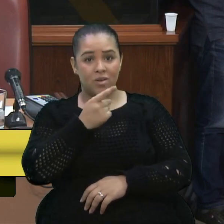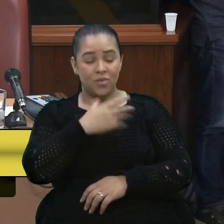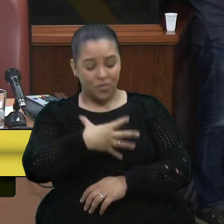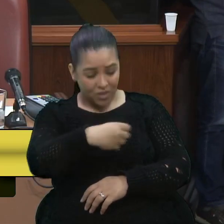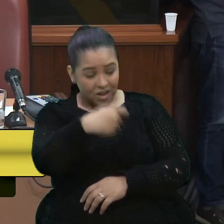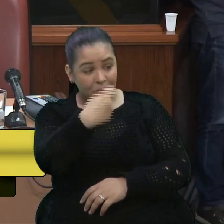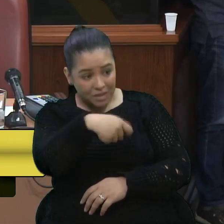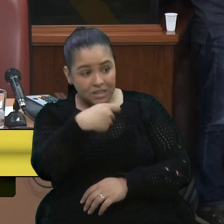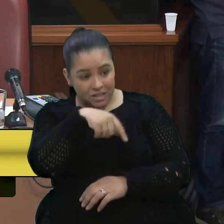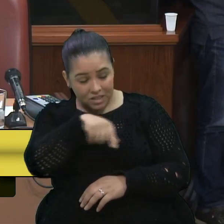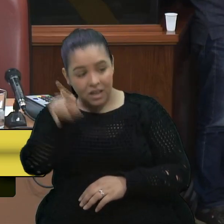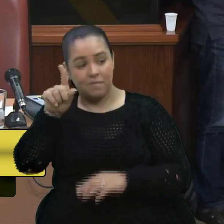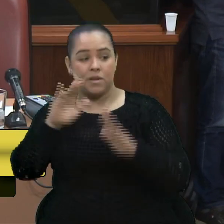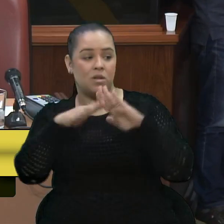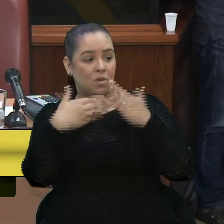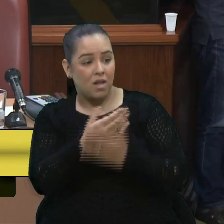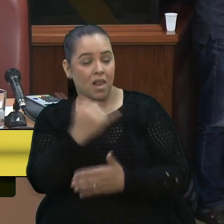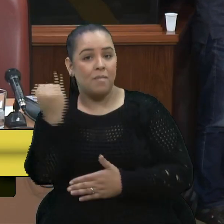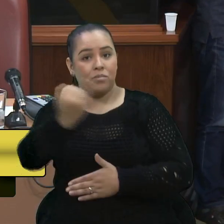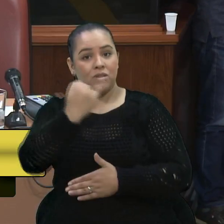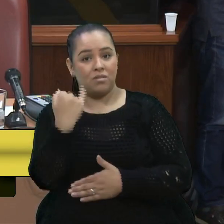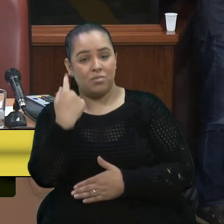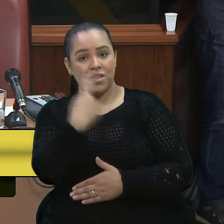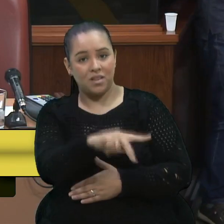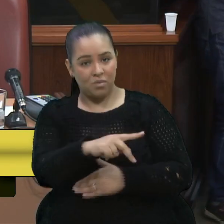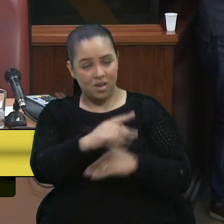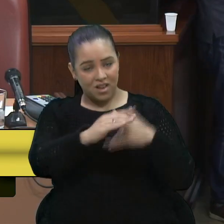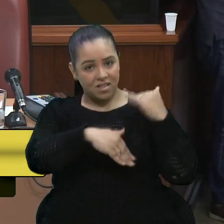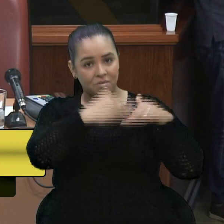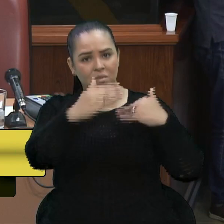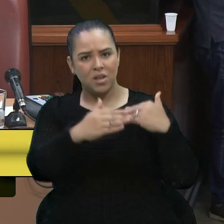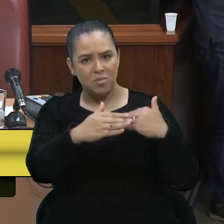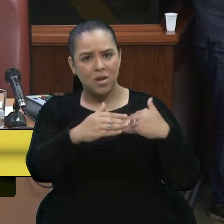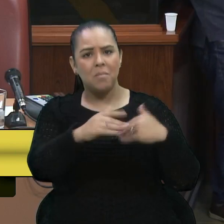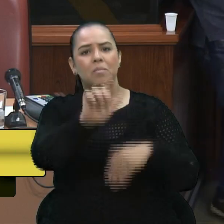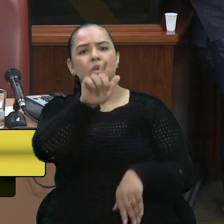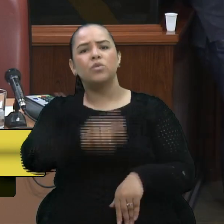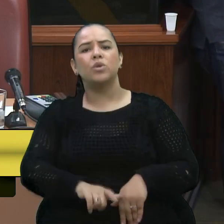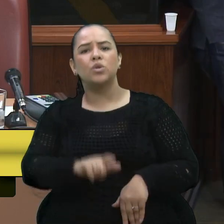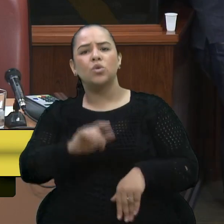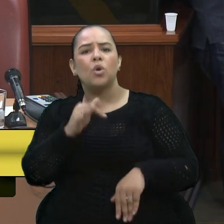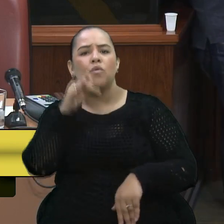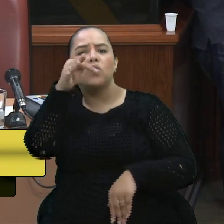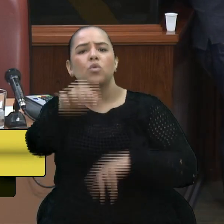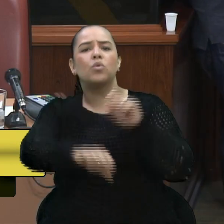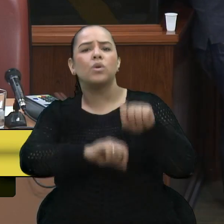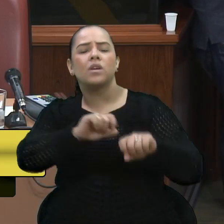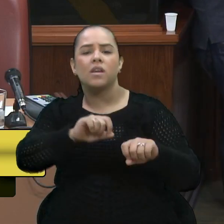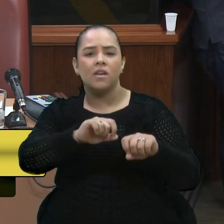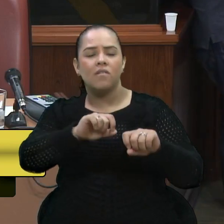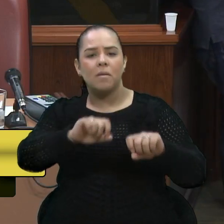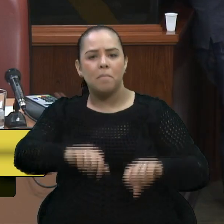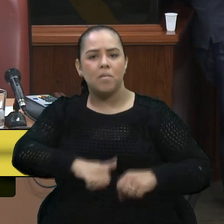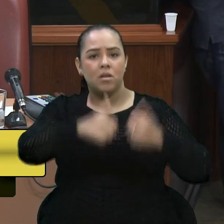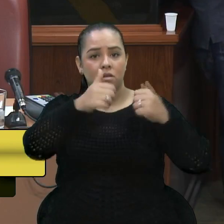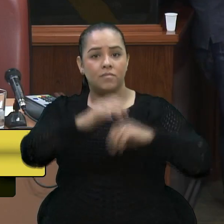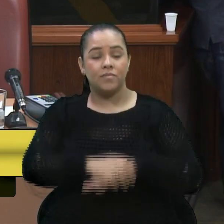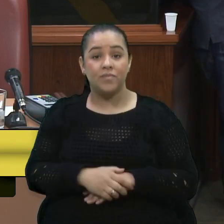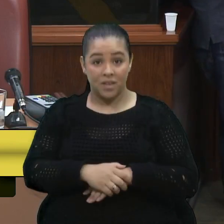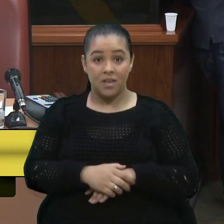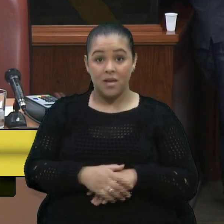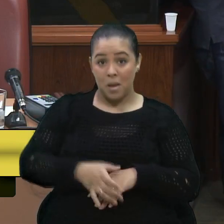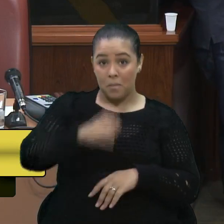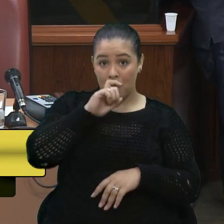É importante para o teu crescimento, para a pessoa que tu vai te tornar lá na frente. E ele me dizia que quando ele